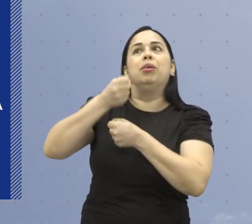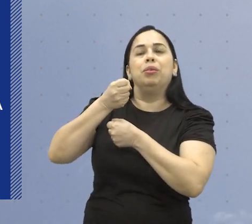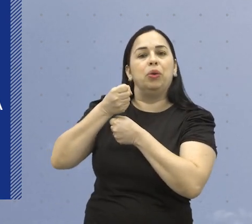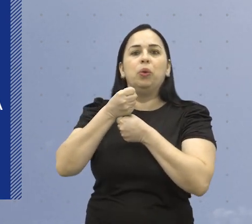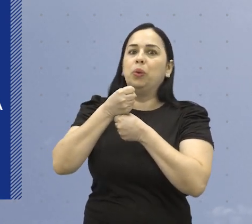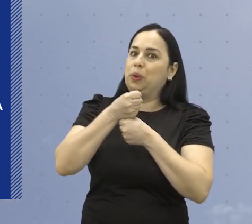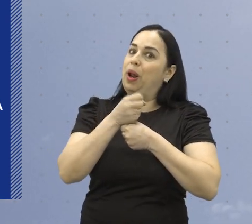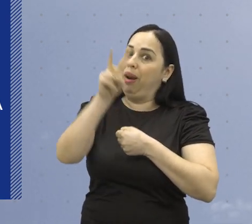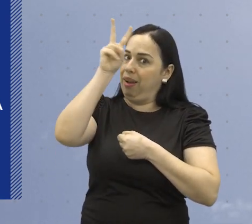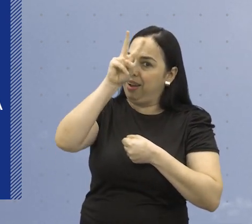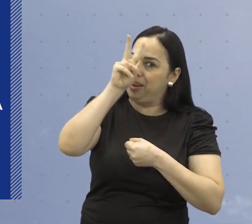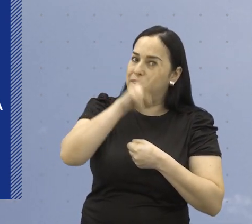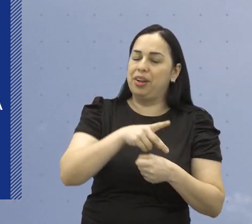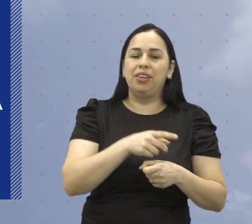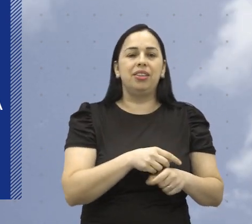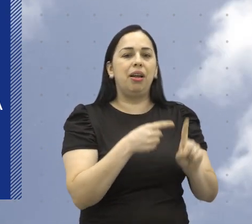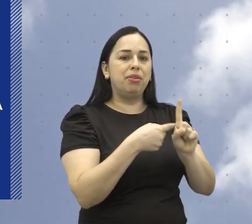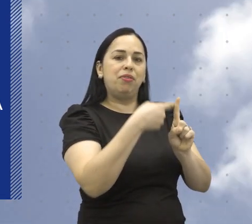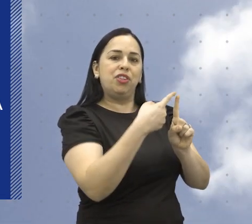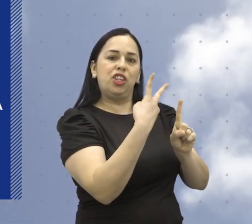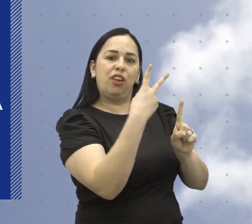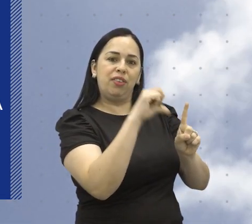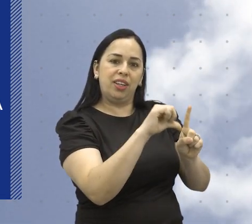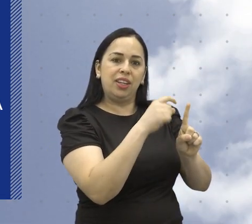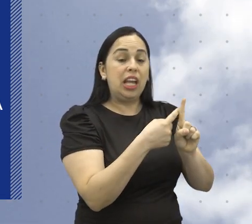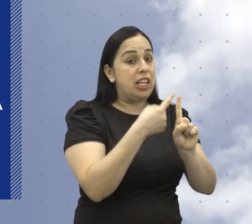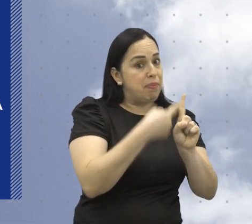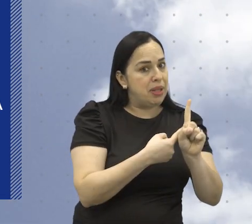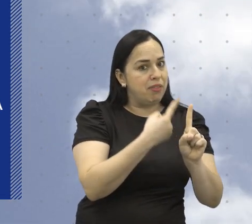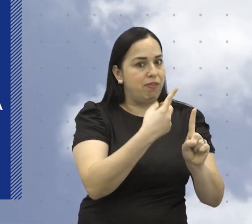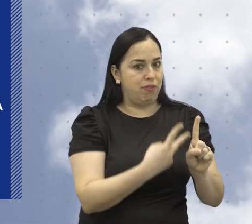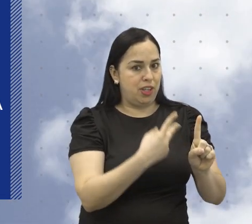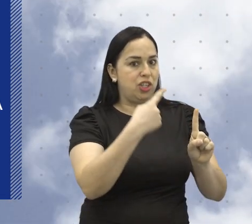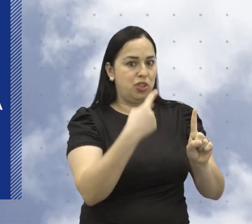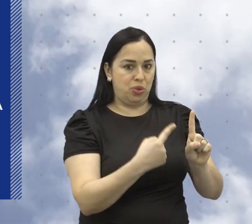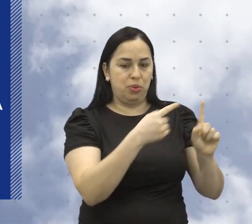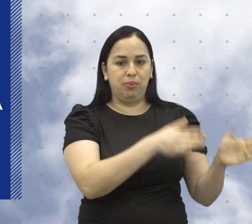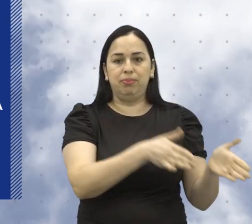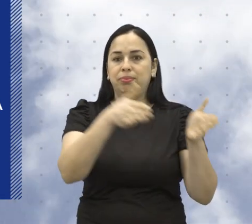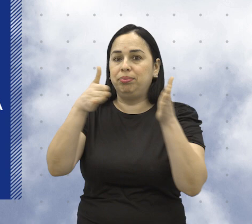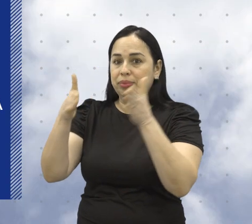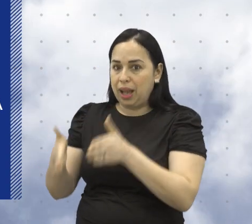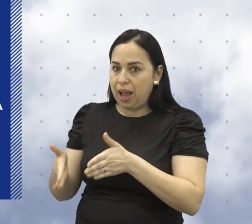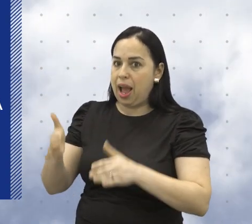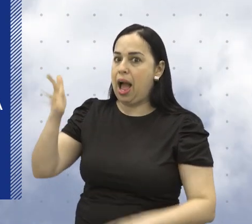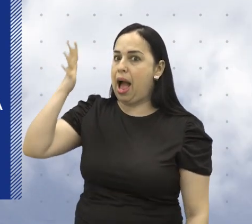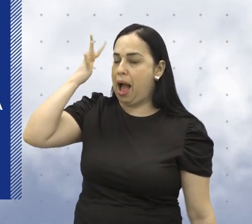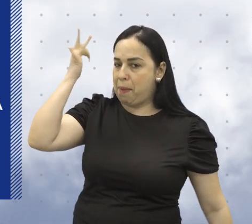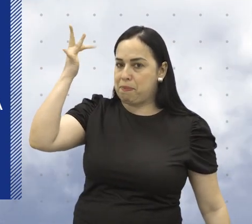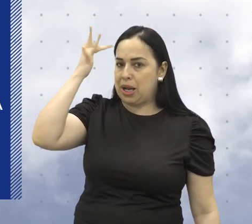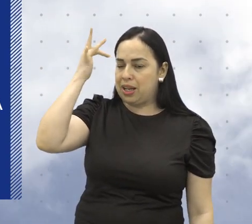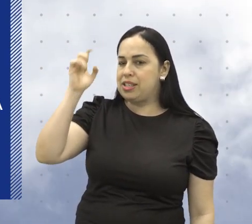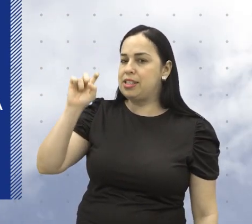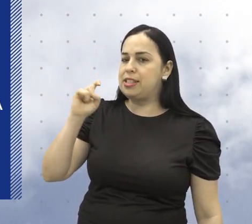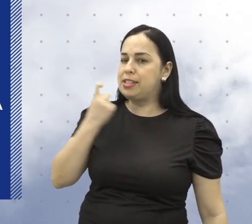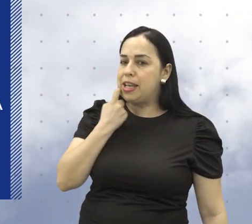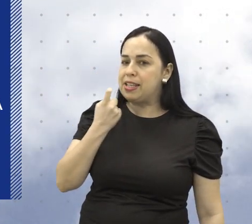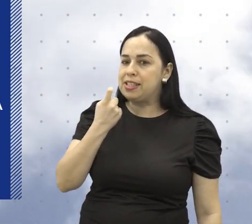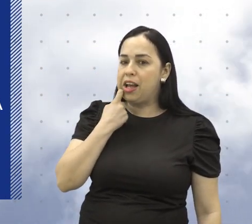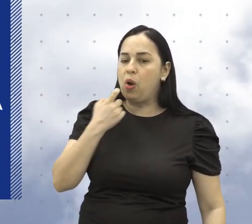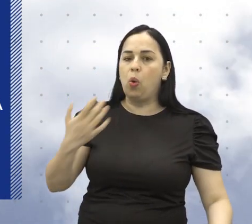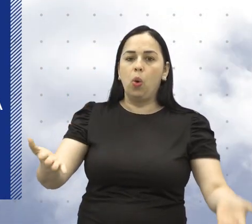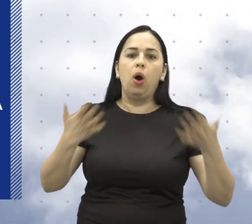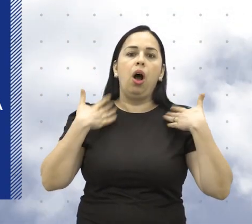guarda-chuva ao sair de casa. A máxima prevista é de 29 e a mínima será de 21. Já para amanhã, sexta-feira,